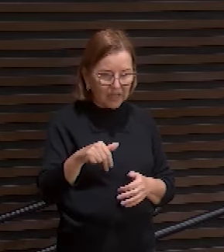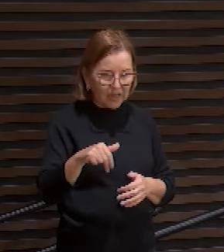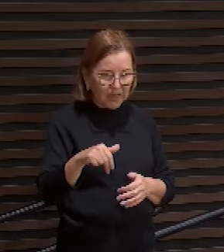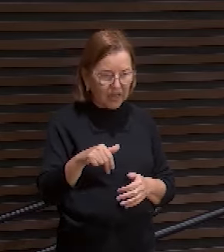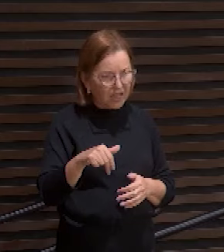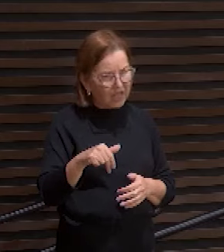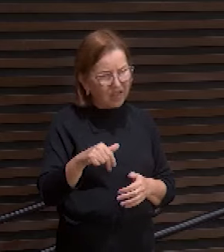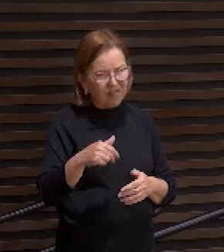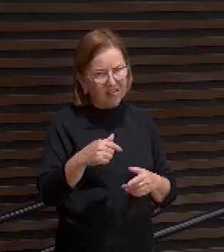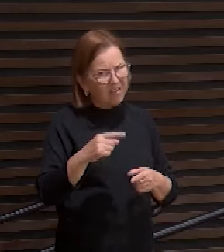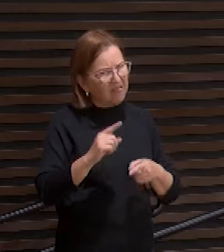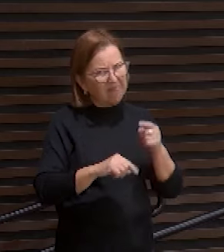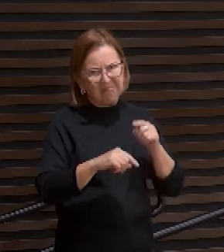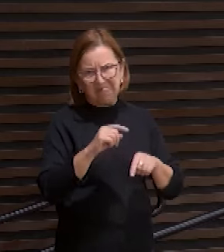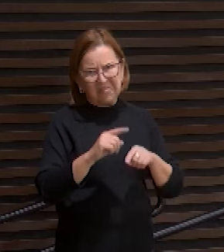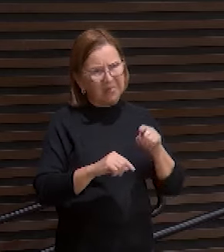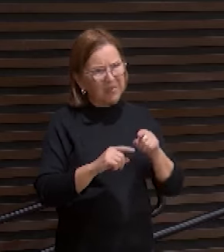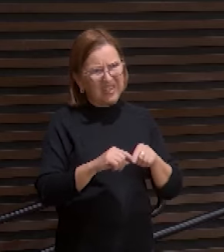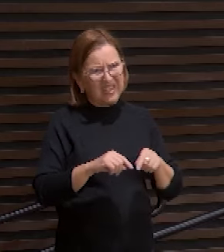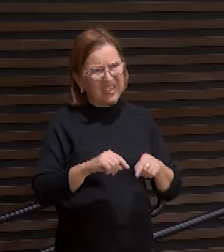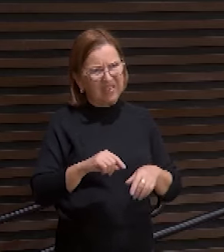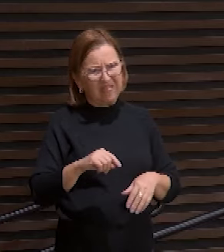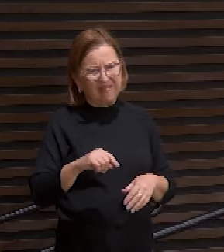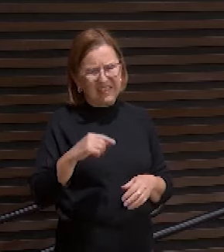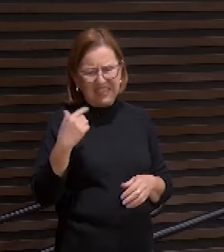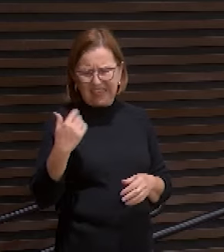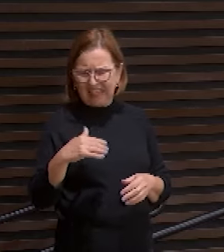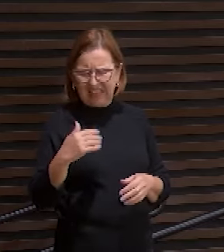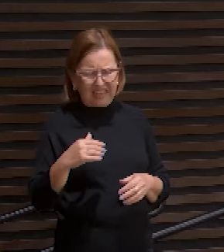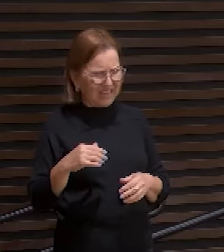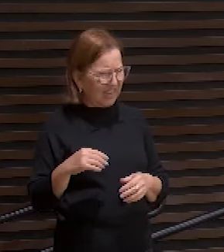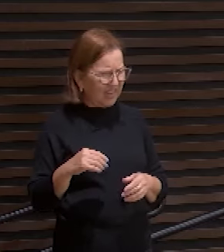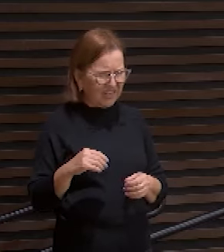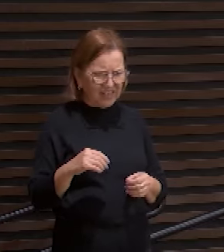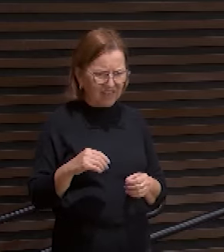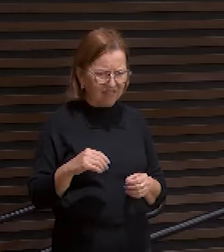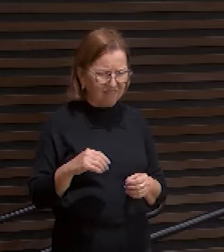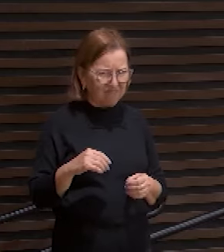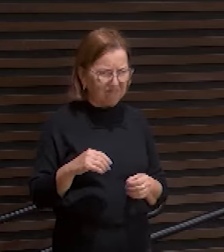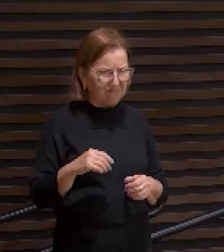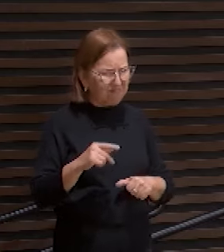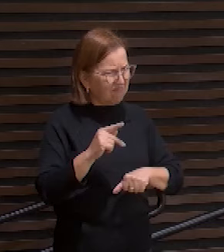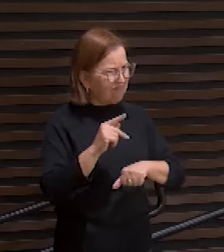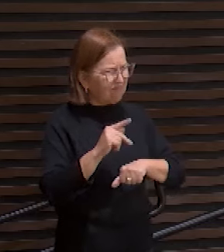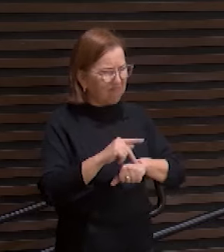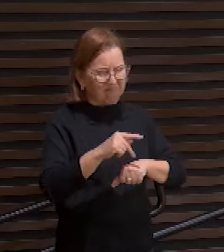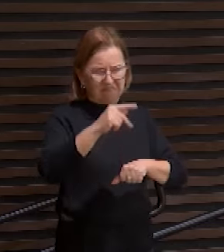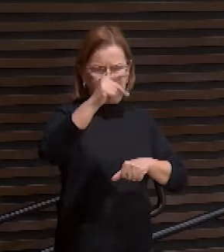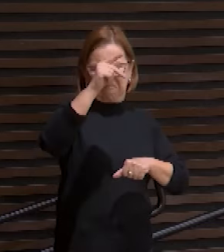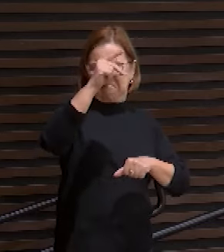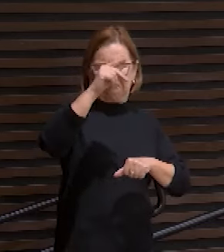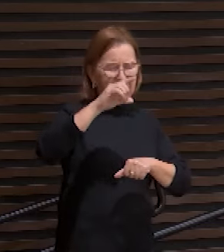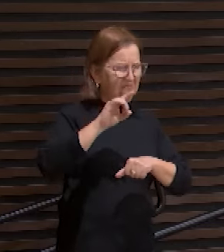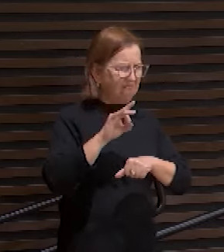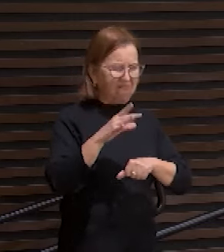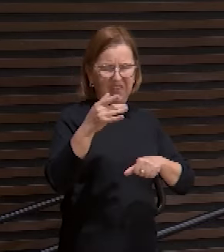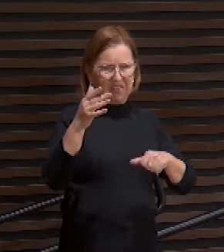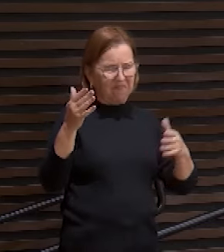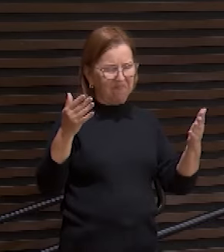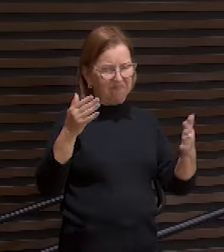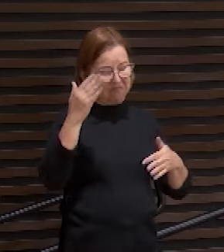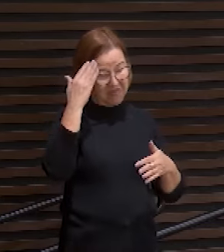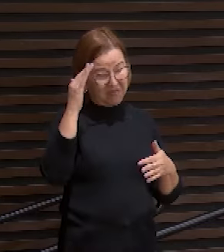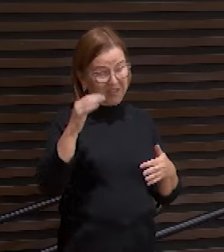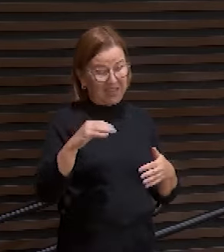lá um objeto de decoração de cristal da macedônia sei lá um troço